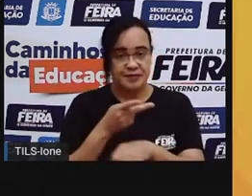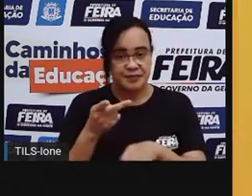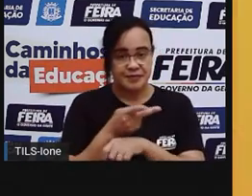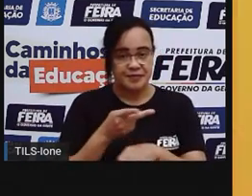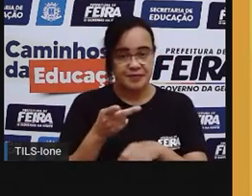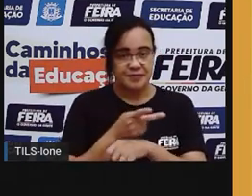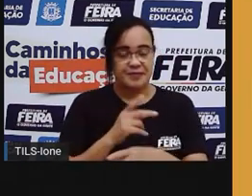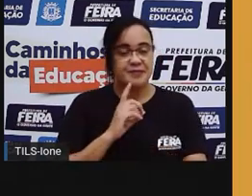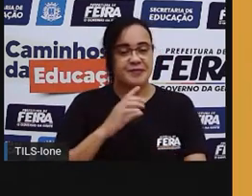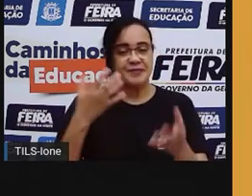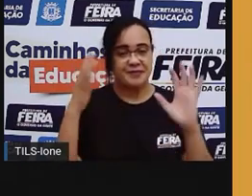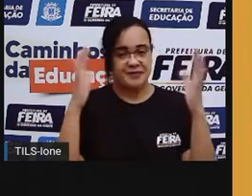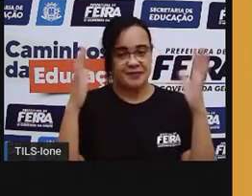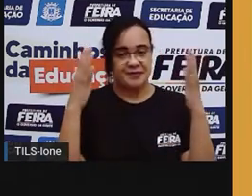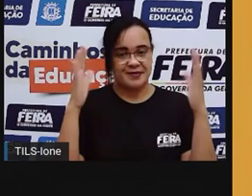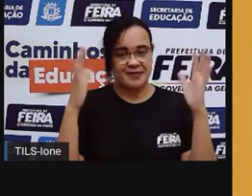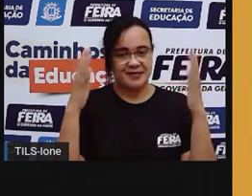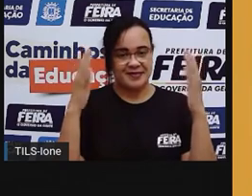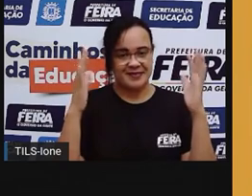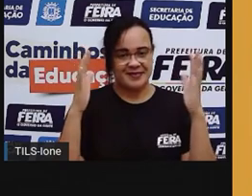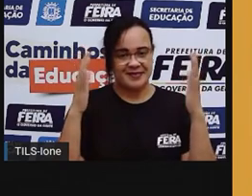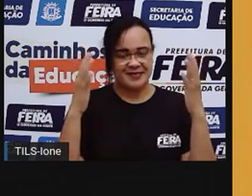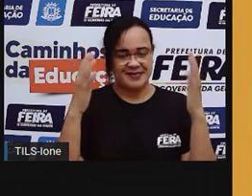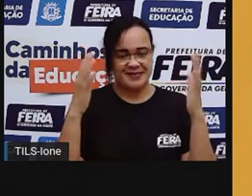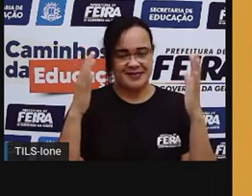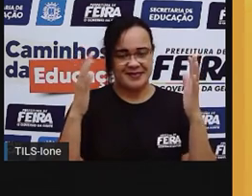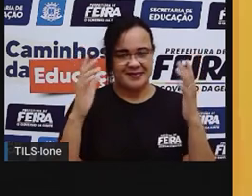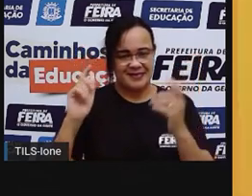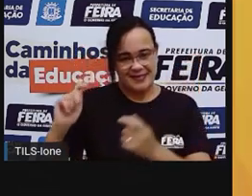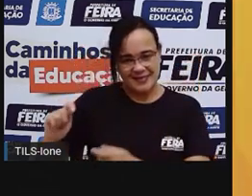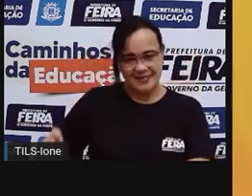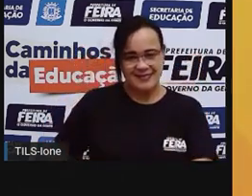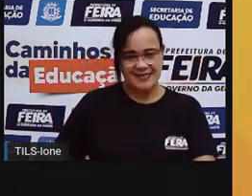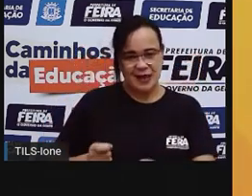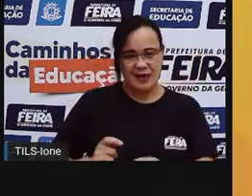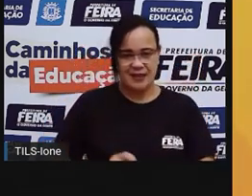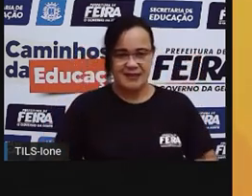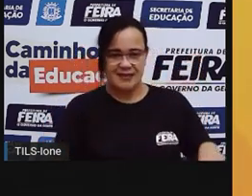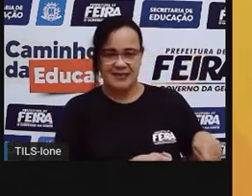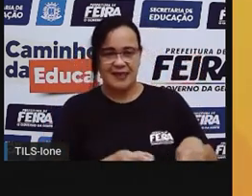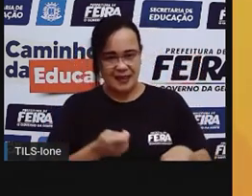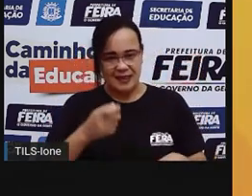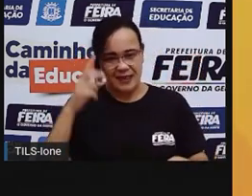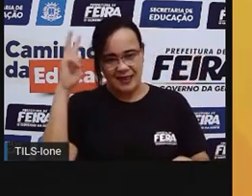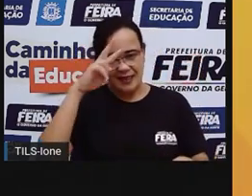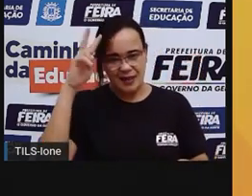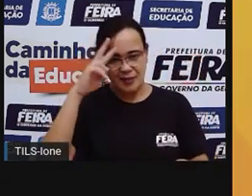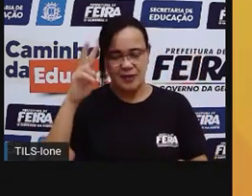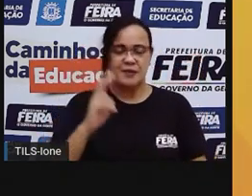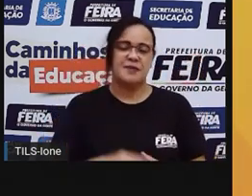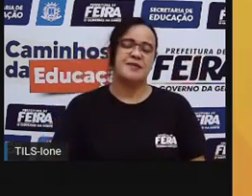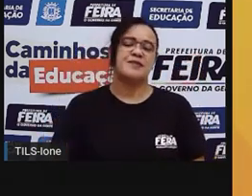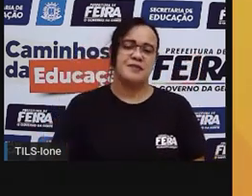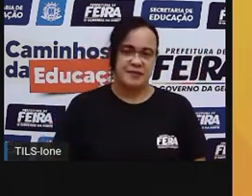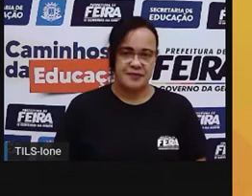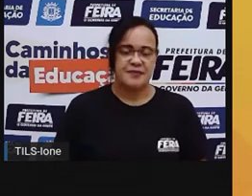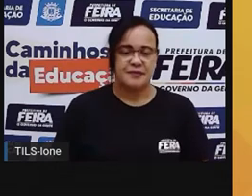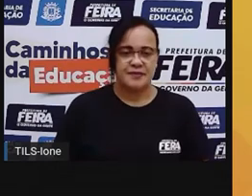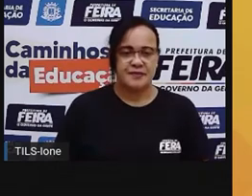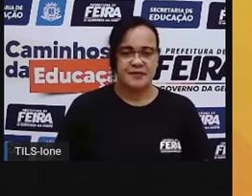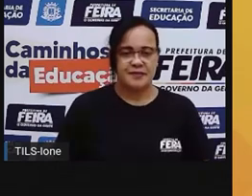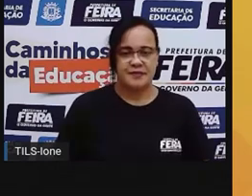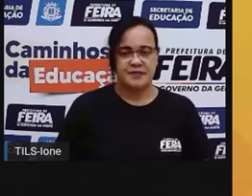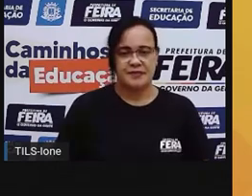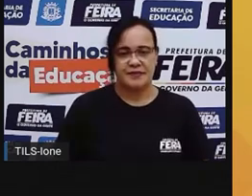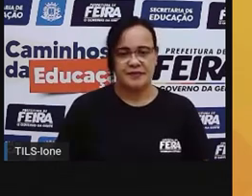Ó, é a bola de golfe. Aquela que a gente usa o taco para cair lá no curaqui. Vou ver aqui agora.